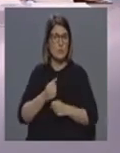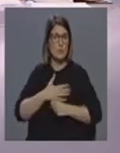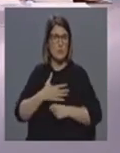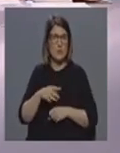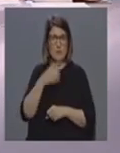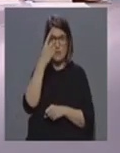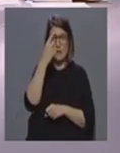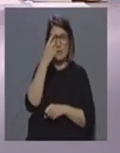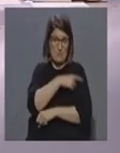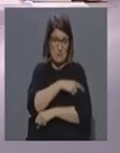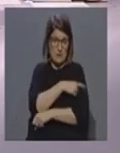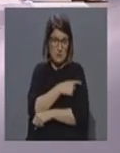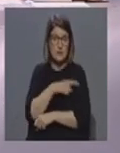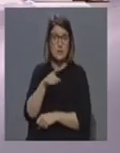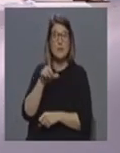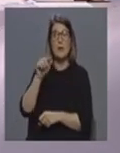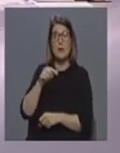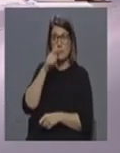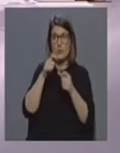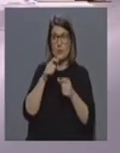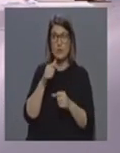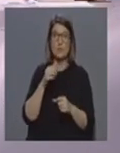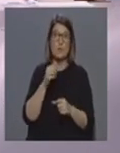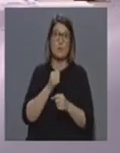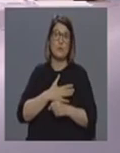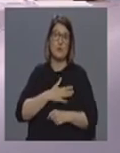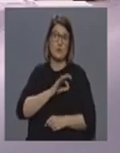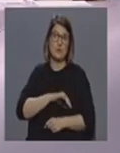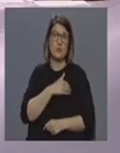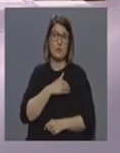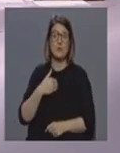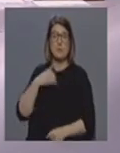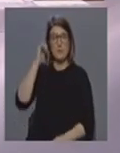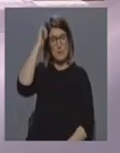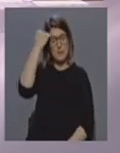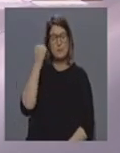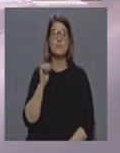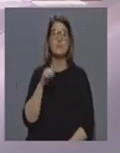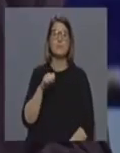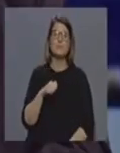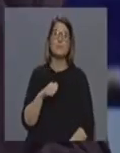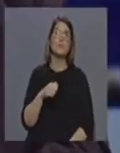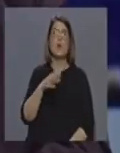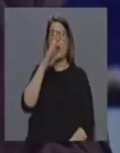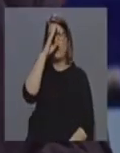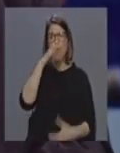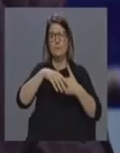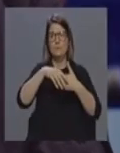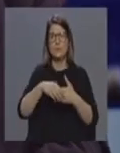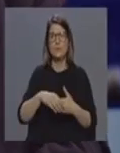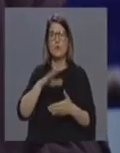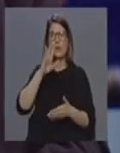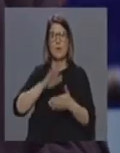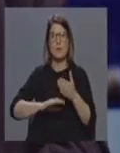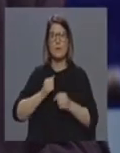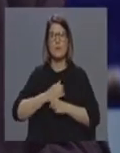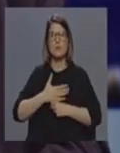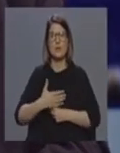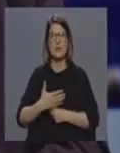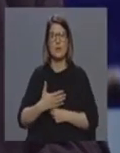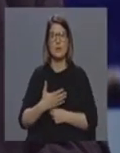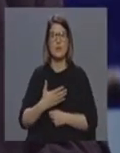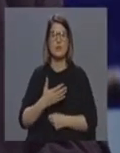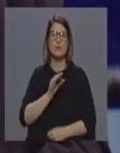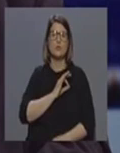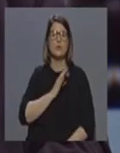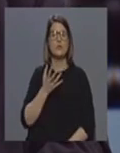é uma medida que também vai afetar os profissionais de saúde? sim. Por conseguinte, permitam-me só cumprimento o meu colega de profissão, o senhor diretor